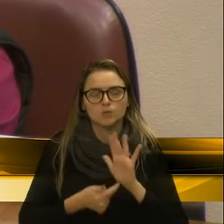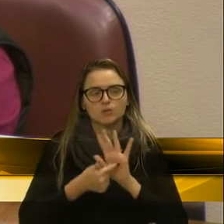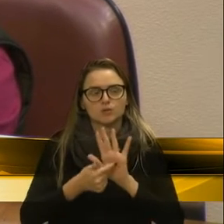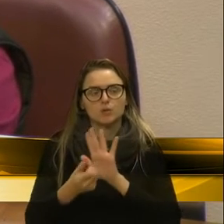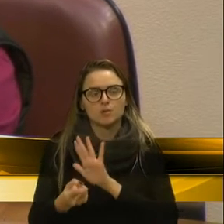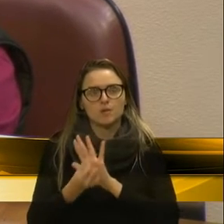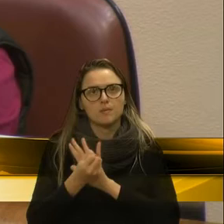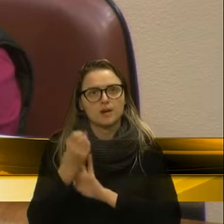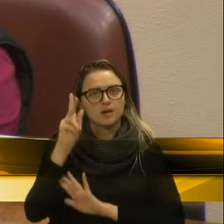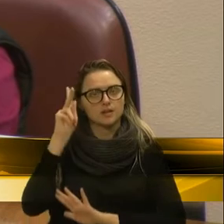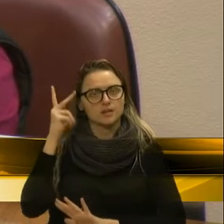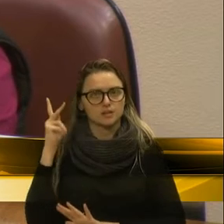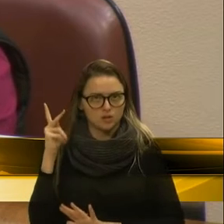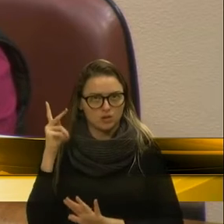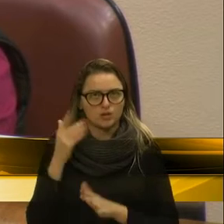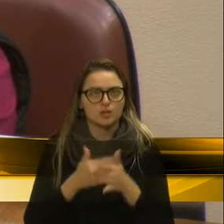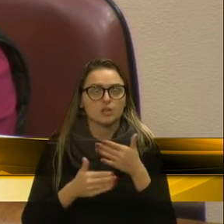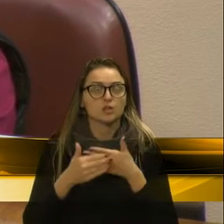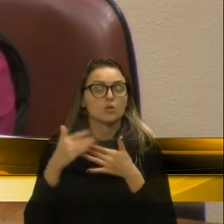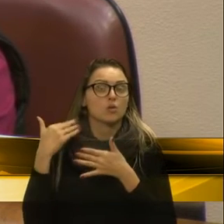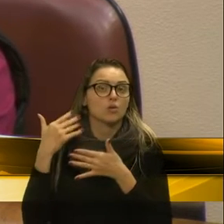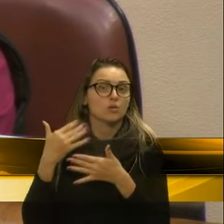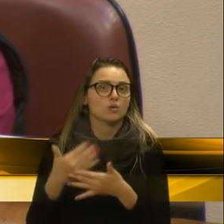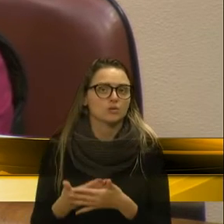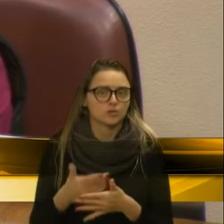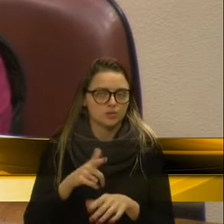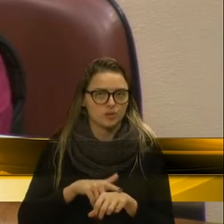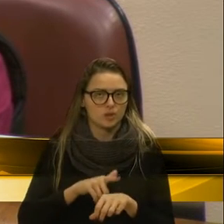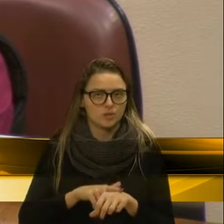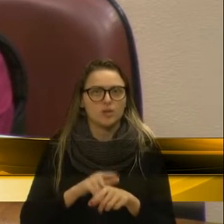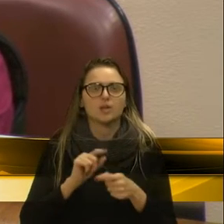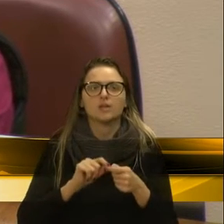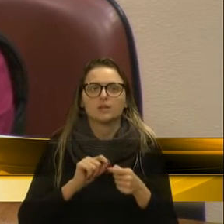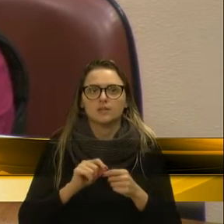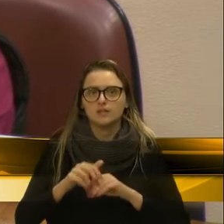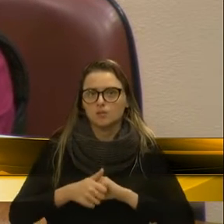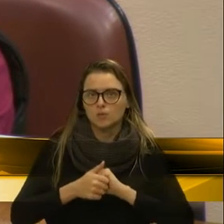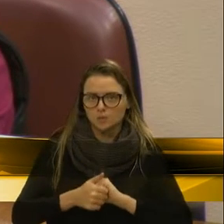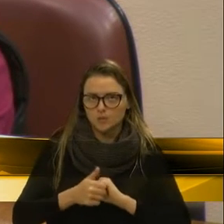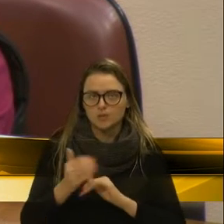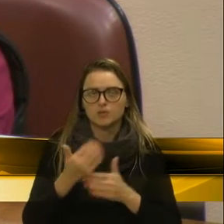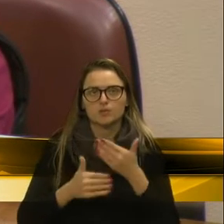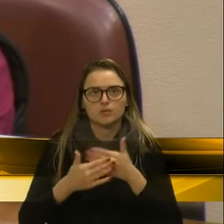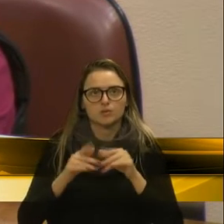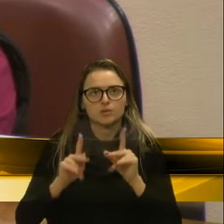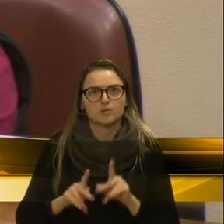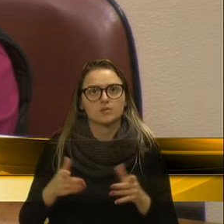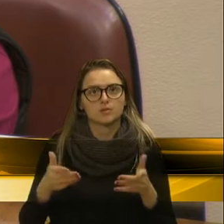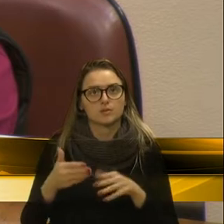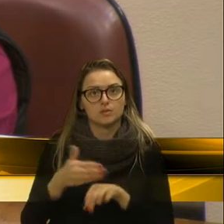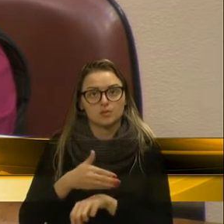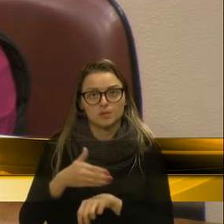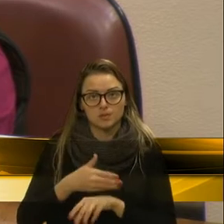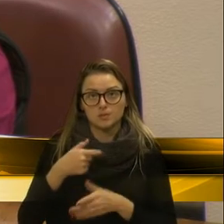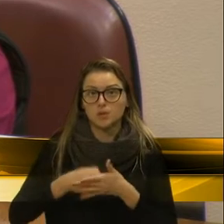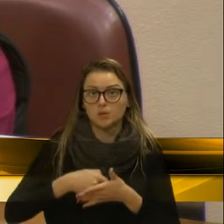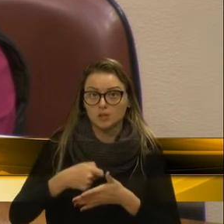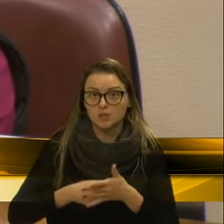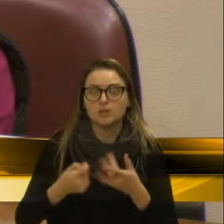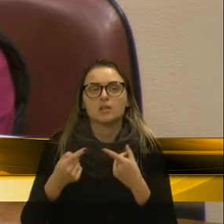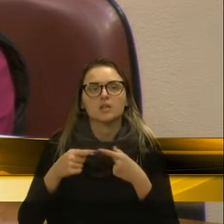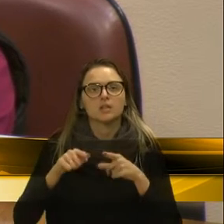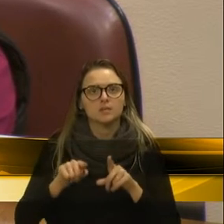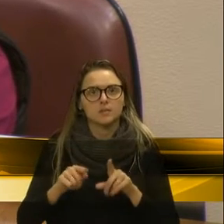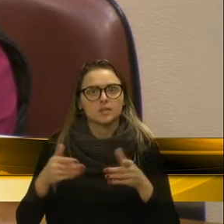sendo feita com o passar do tempo. Então, fazer uma saudação a todos que já participaram dessa luta. Mas, em específico,